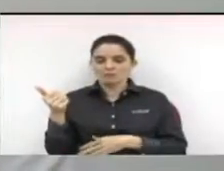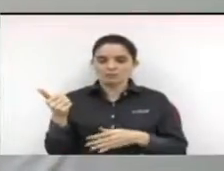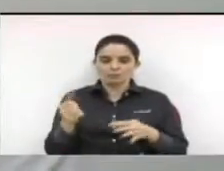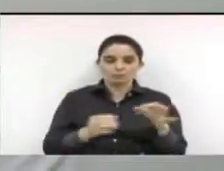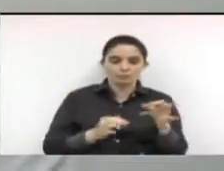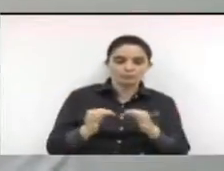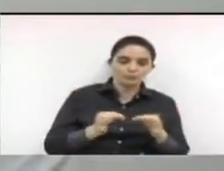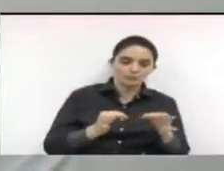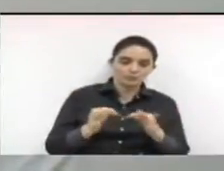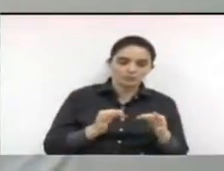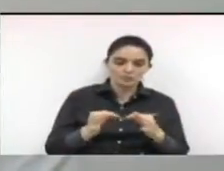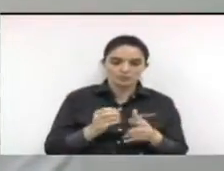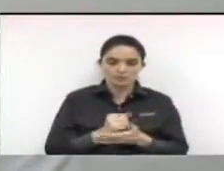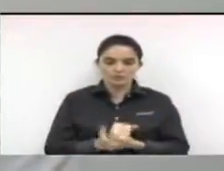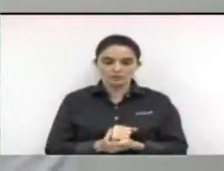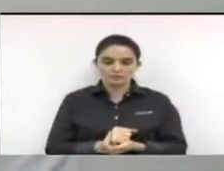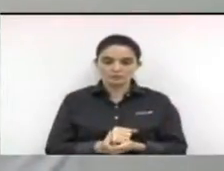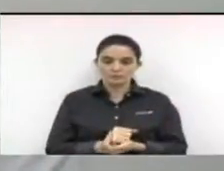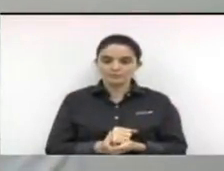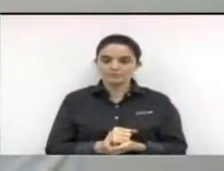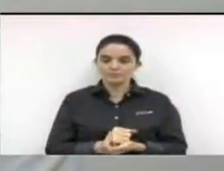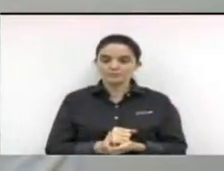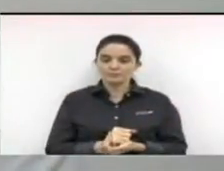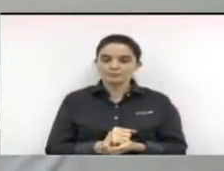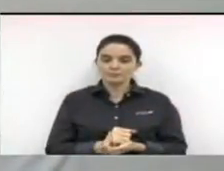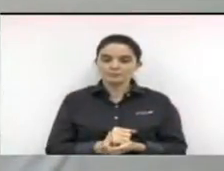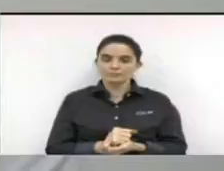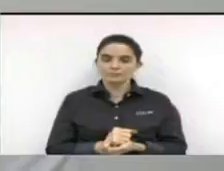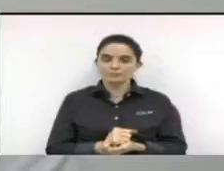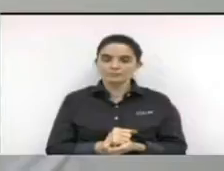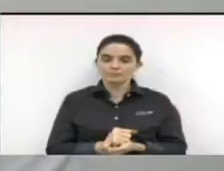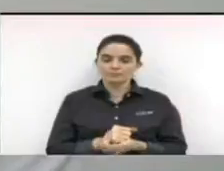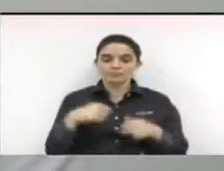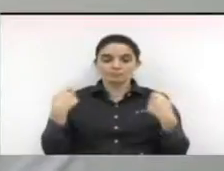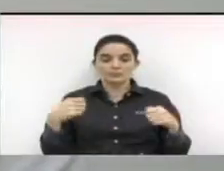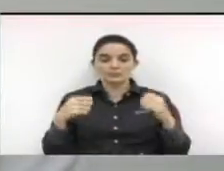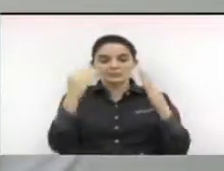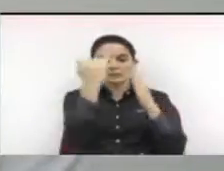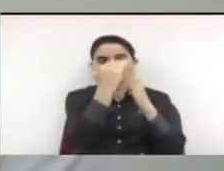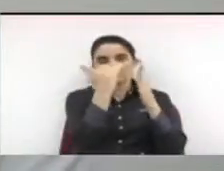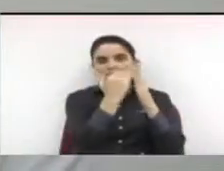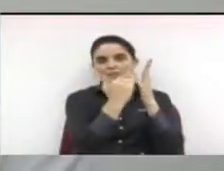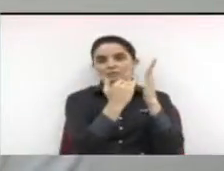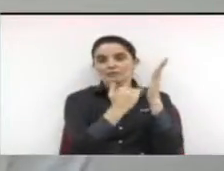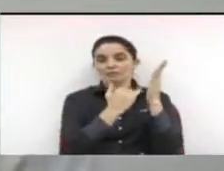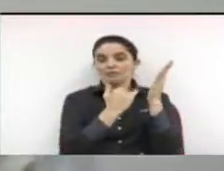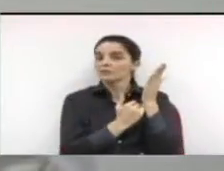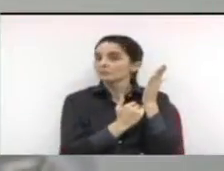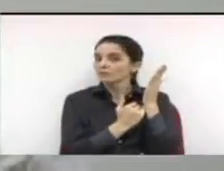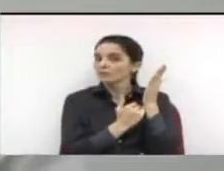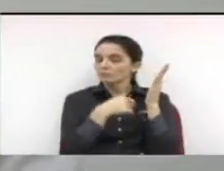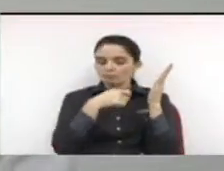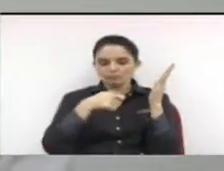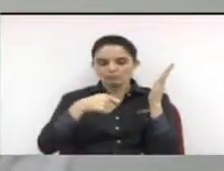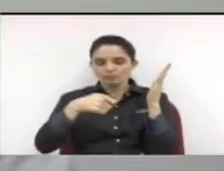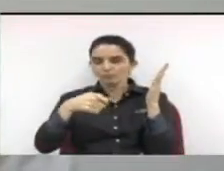ter alguma relação, escrever alguma relação da aplicação